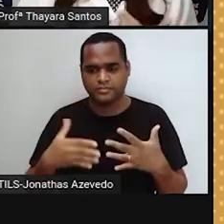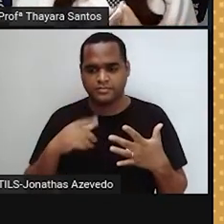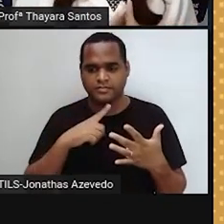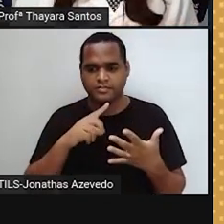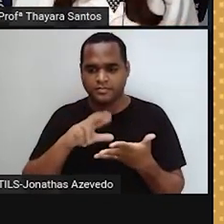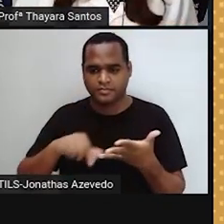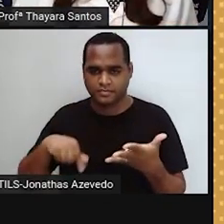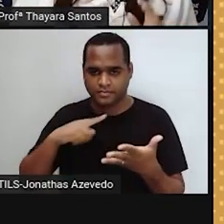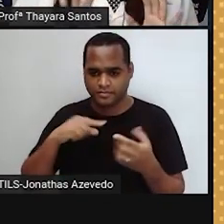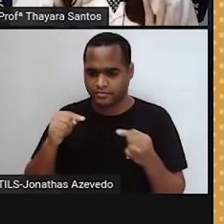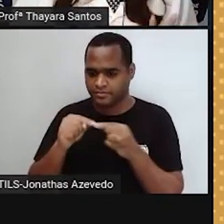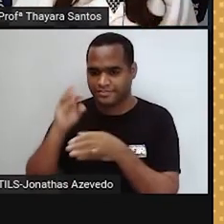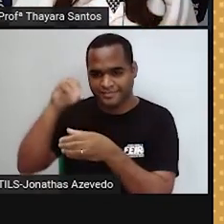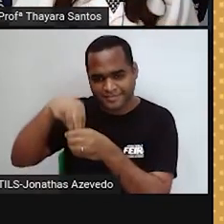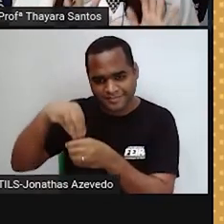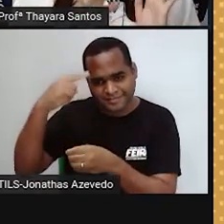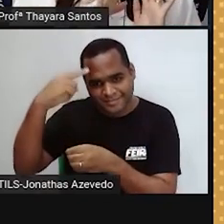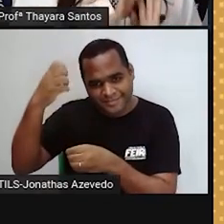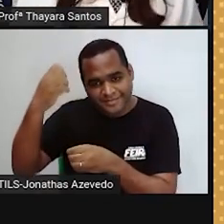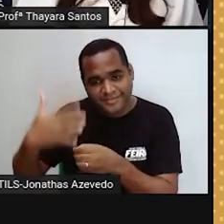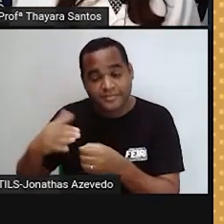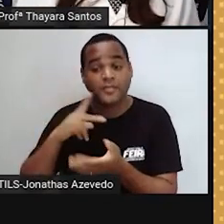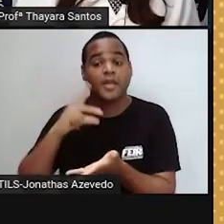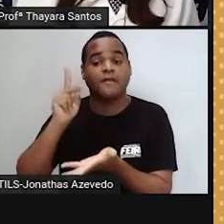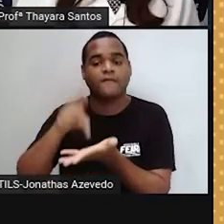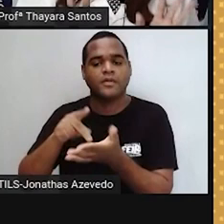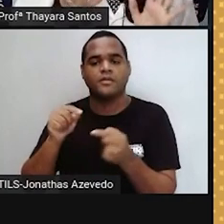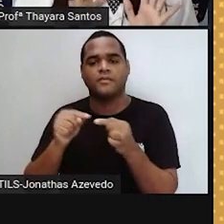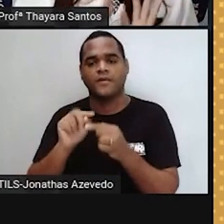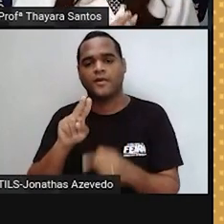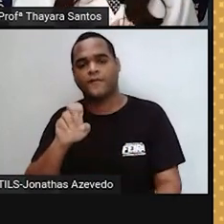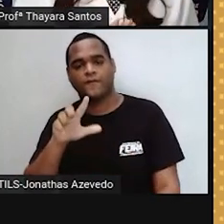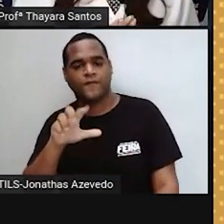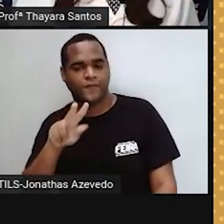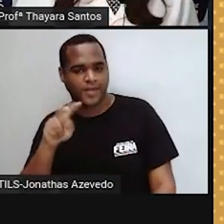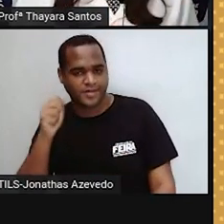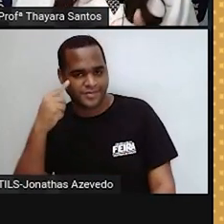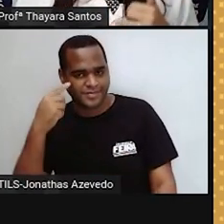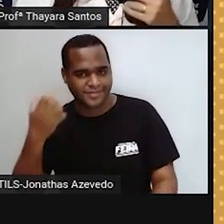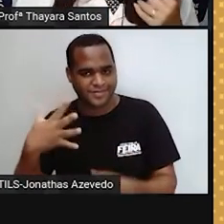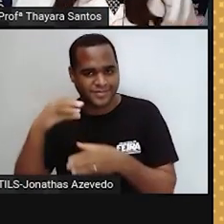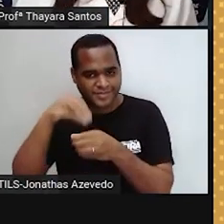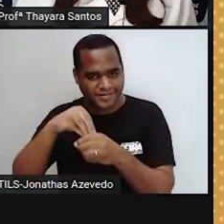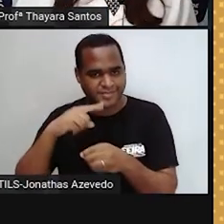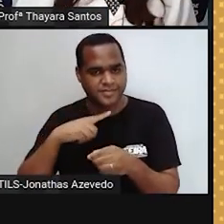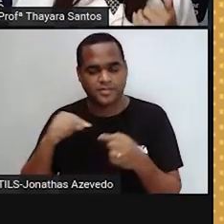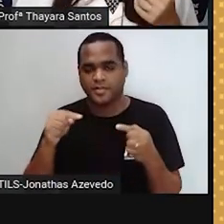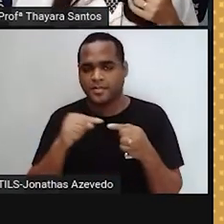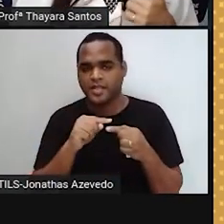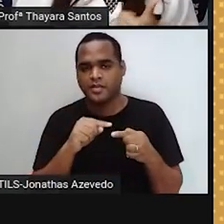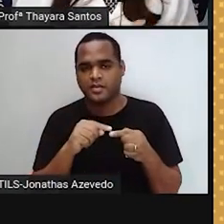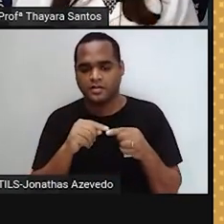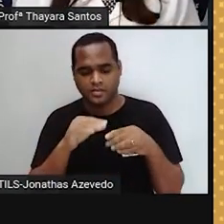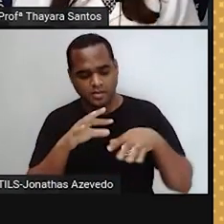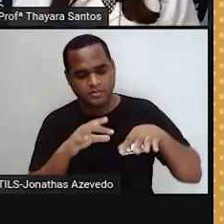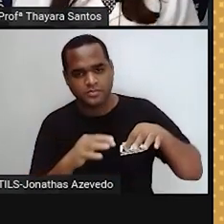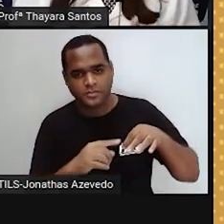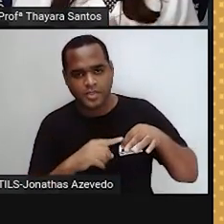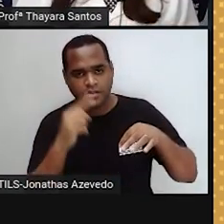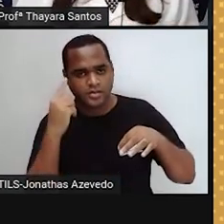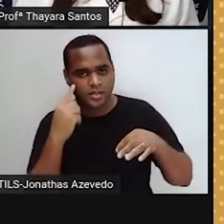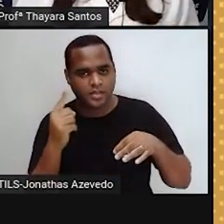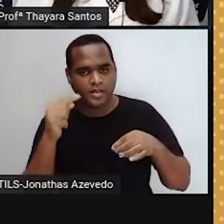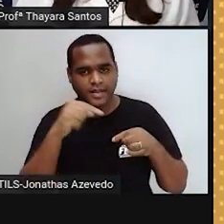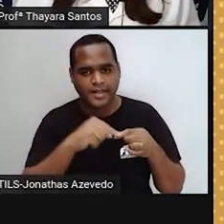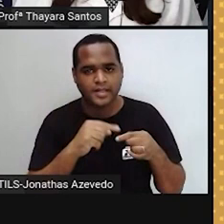externamente, a gente tem basicamente a vulva, que é uma estrutura formada pelos pequenos lábios, os grandes lábios